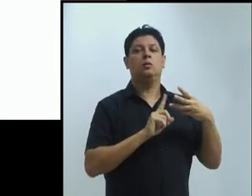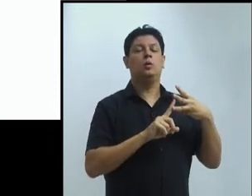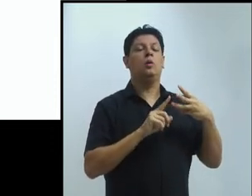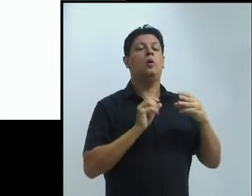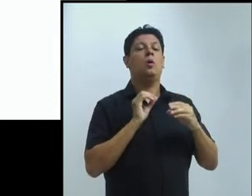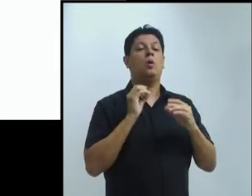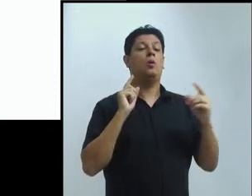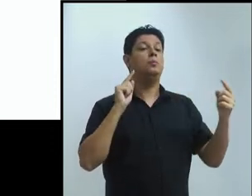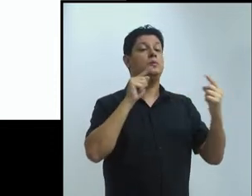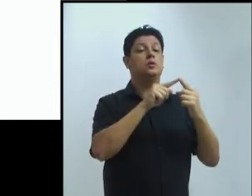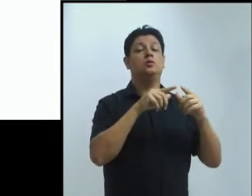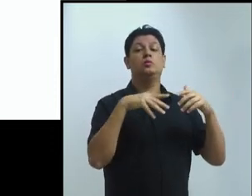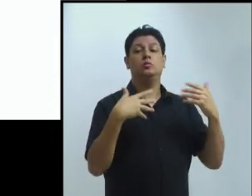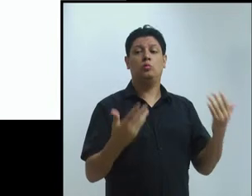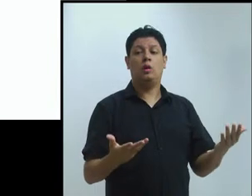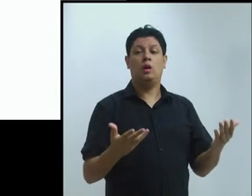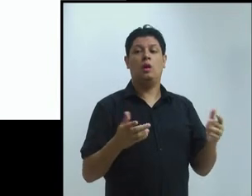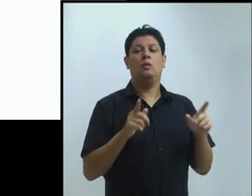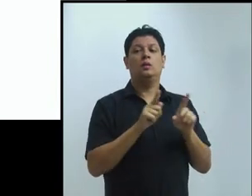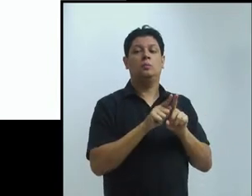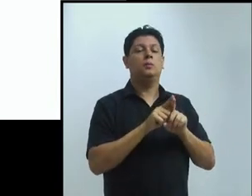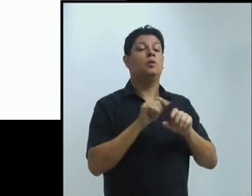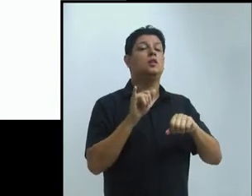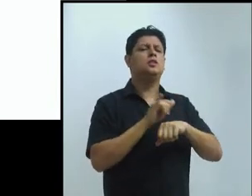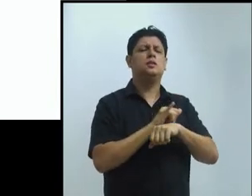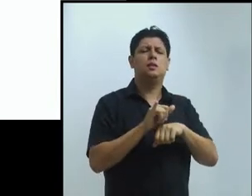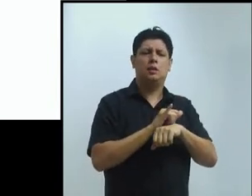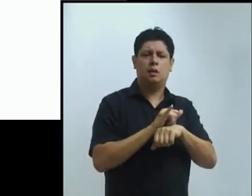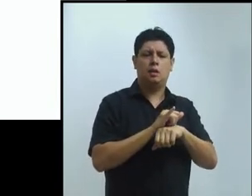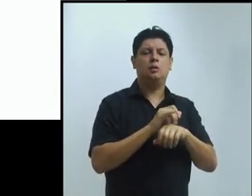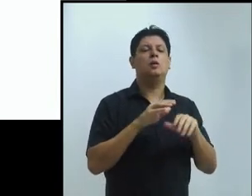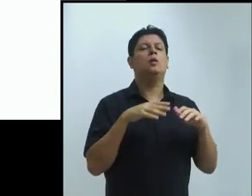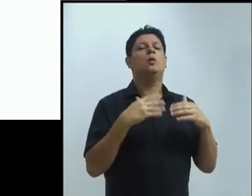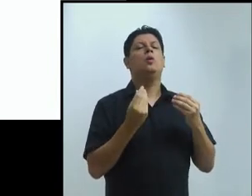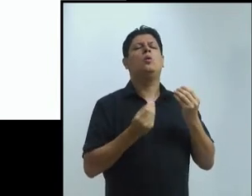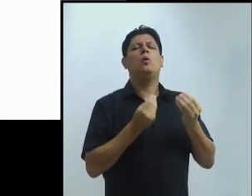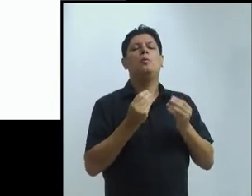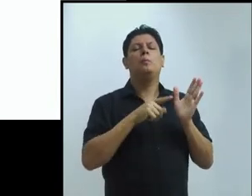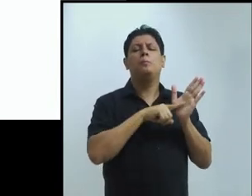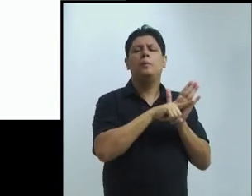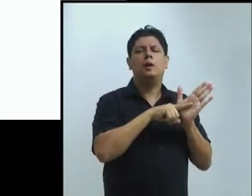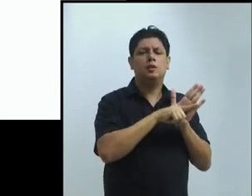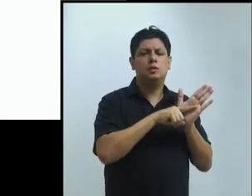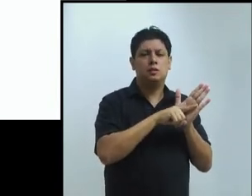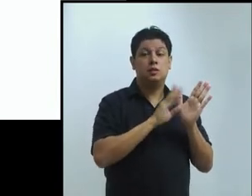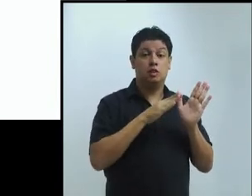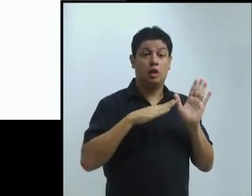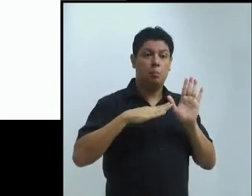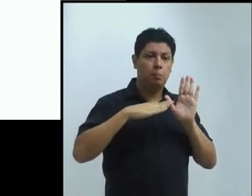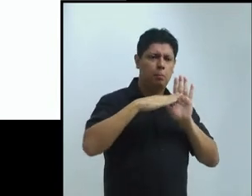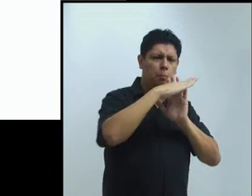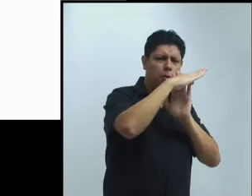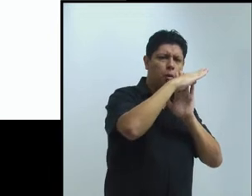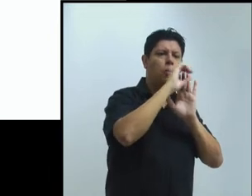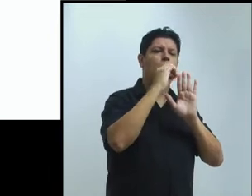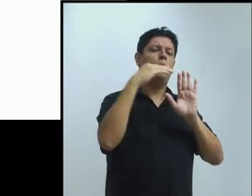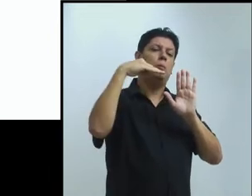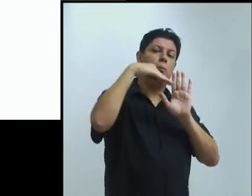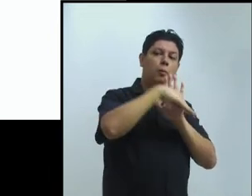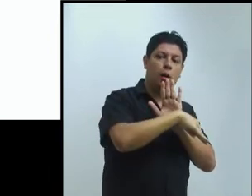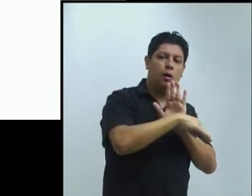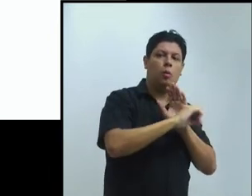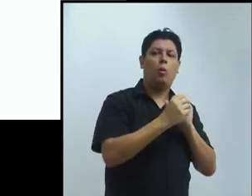dizer se a gente está andando para frente ou para trás ou está estacionado, qual é a meta, quais são os instrumentos de